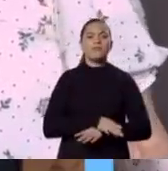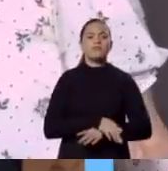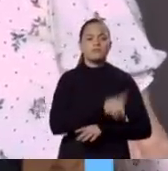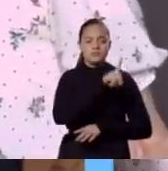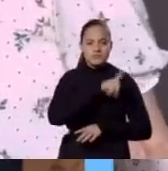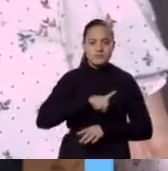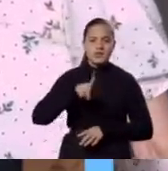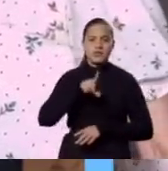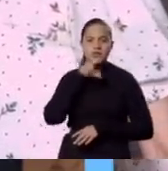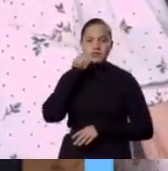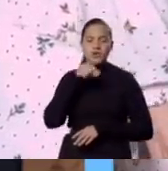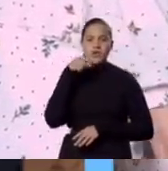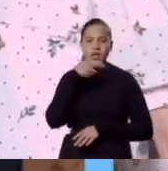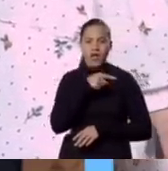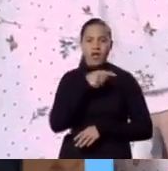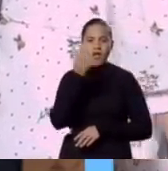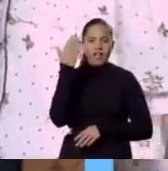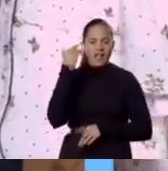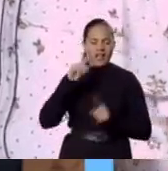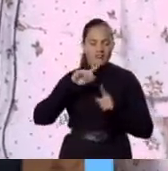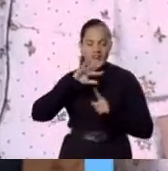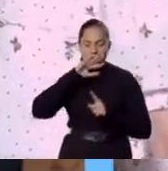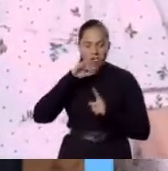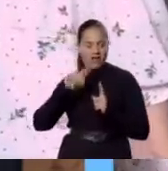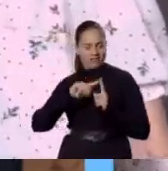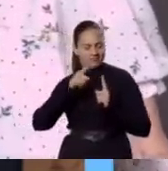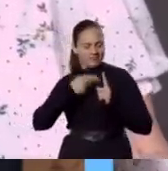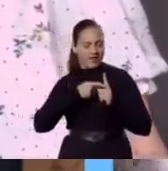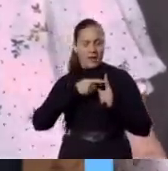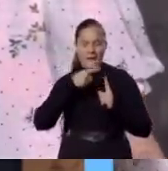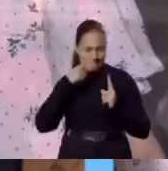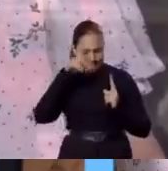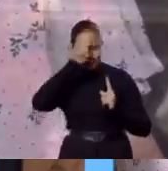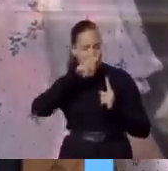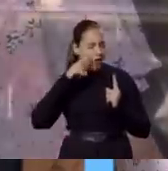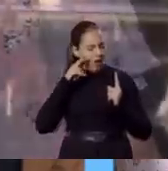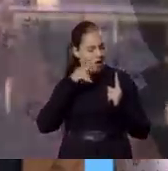Deus escolheu ele e foi no ventre da sua mãe